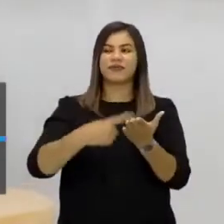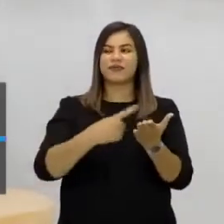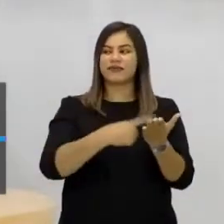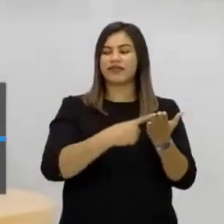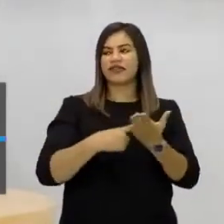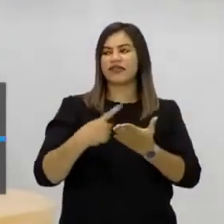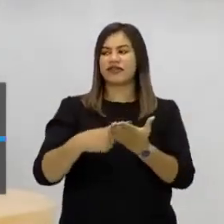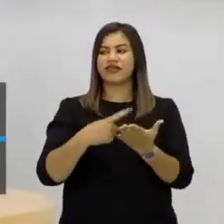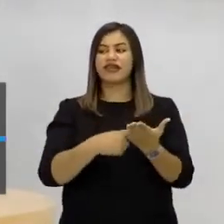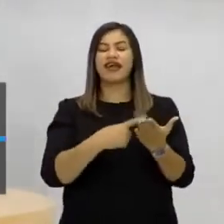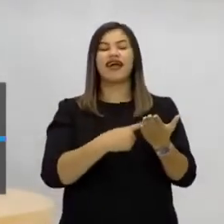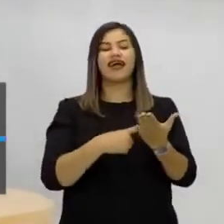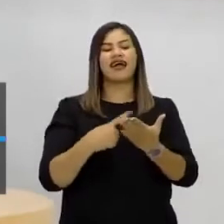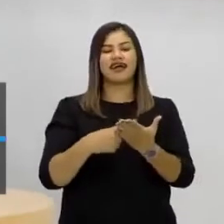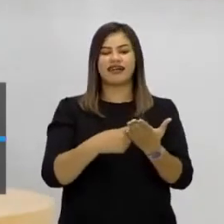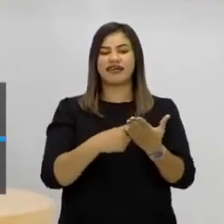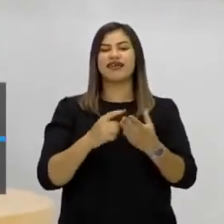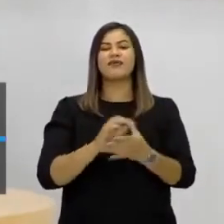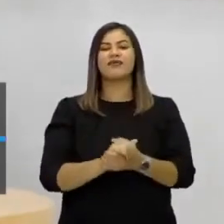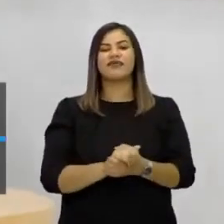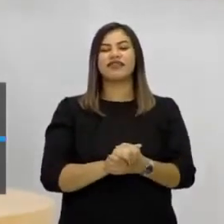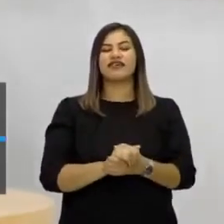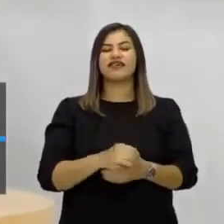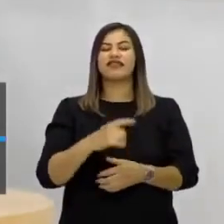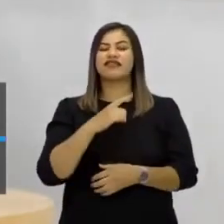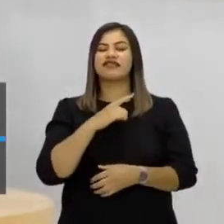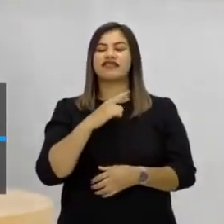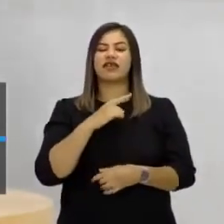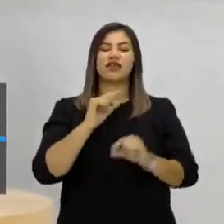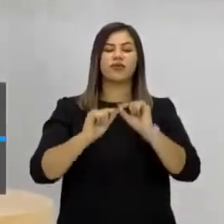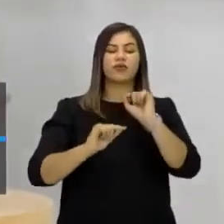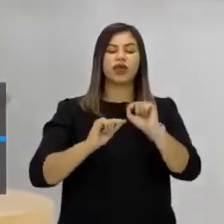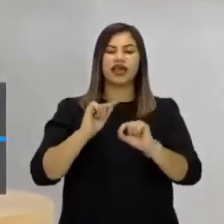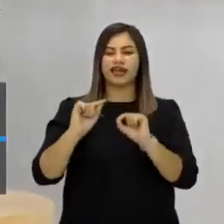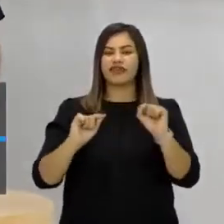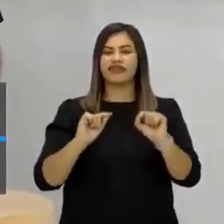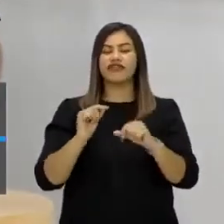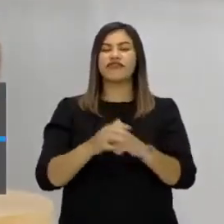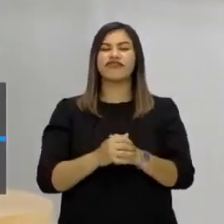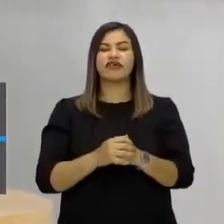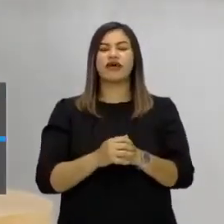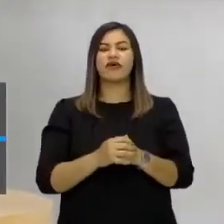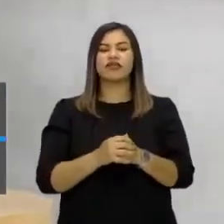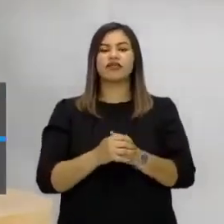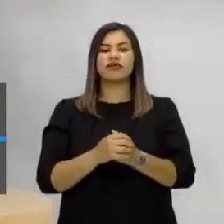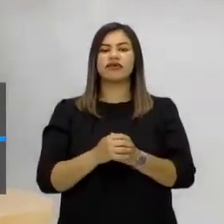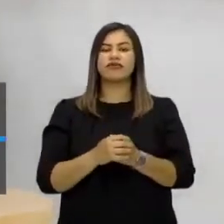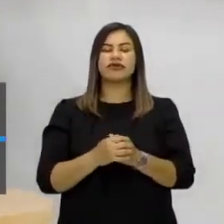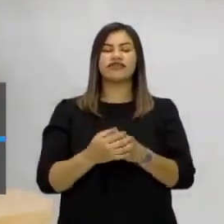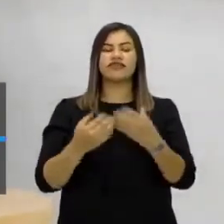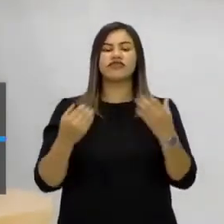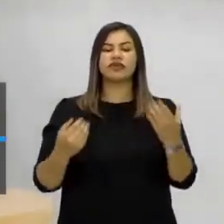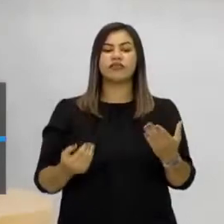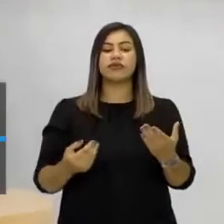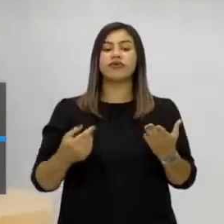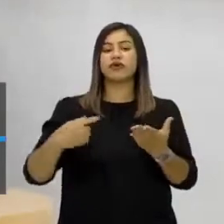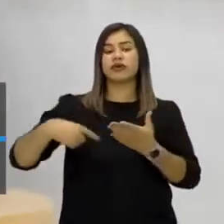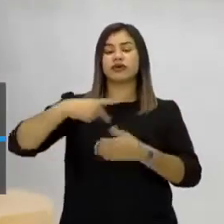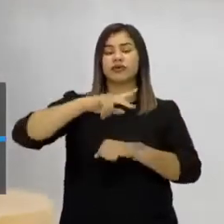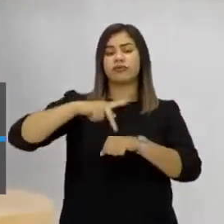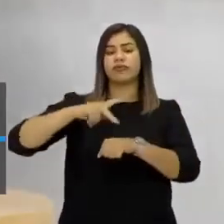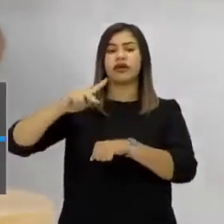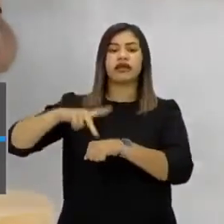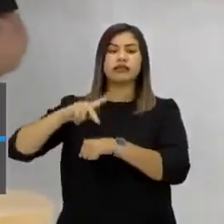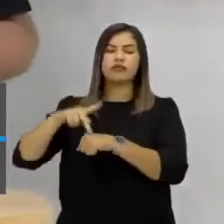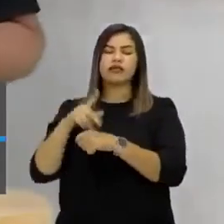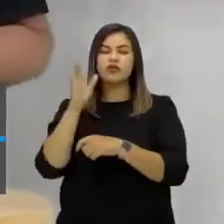para o SECA, aí nós vamos ter uma relação mais profunda dentro da Europa. E aí os outros países começam também